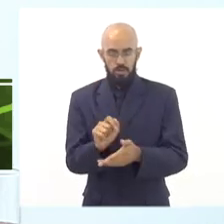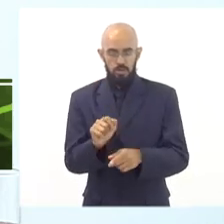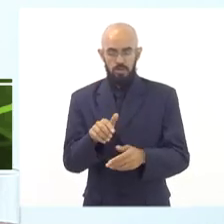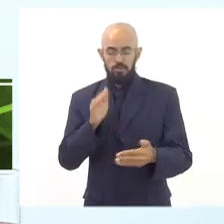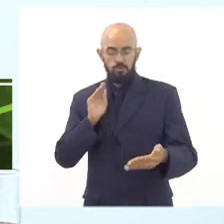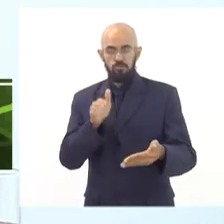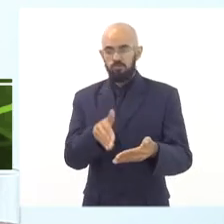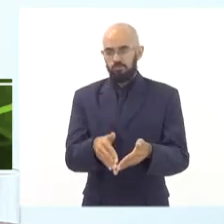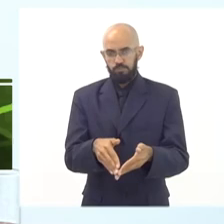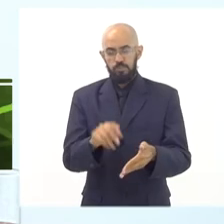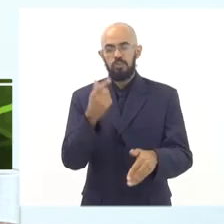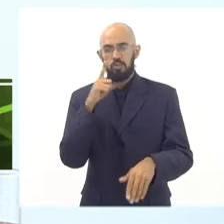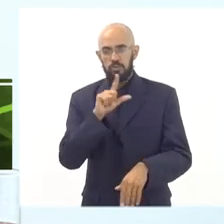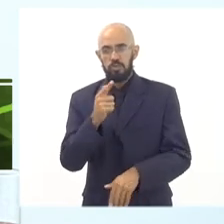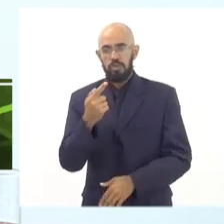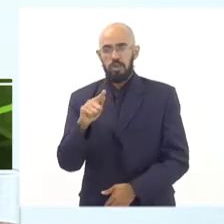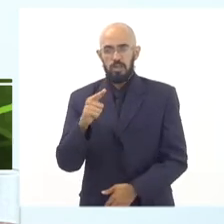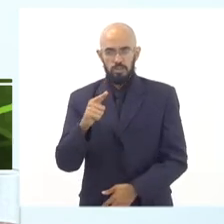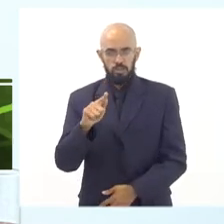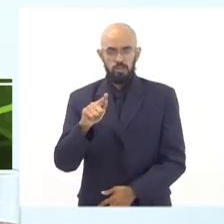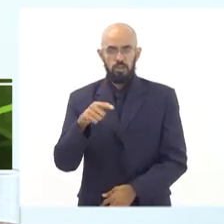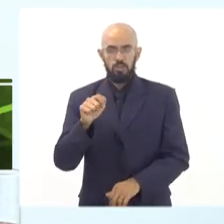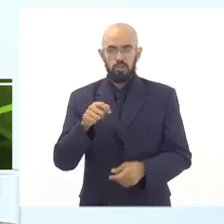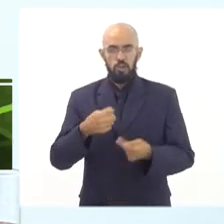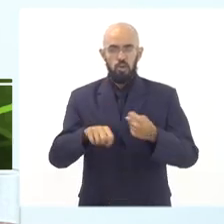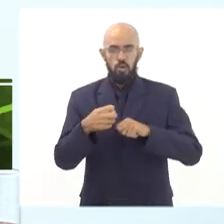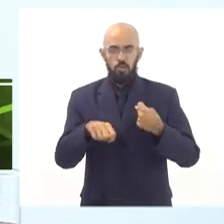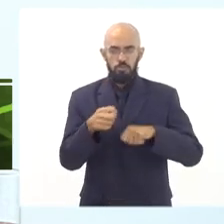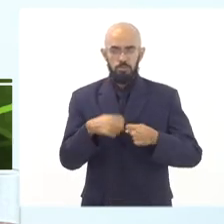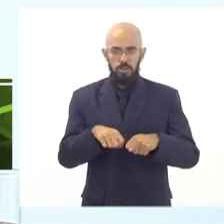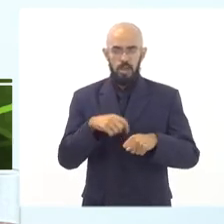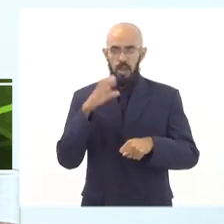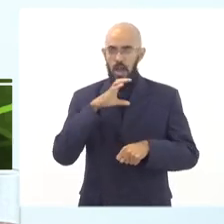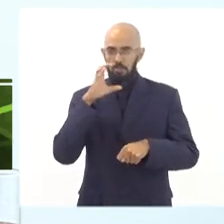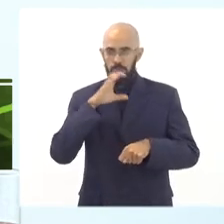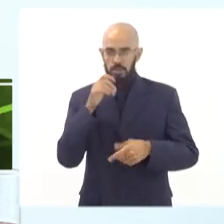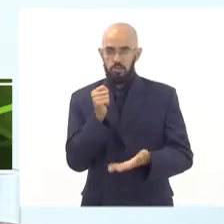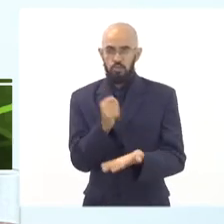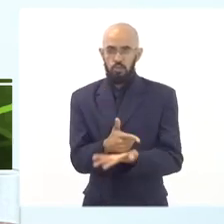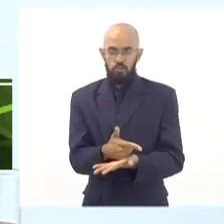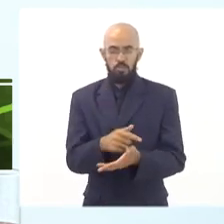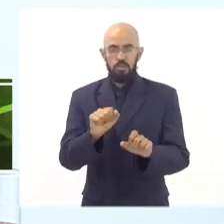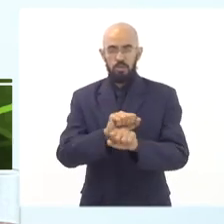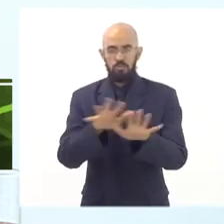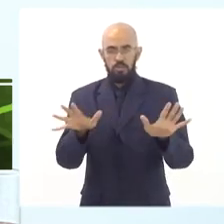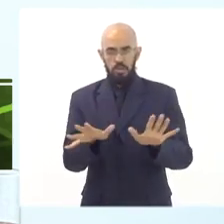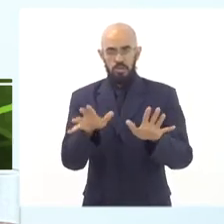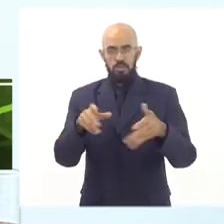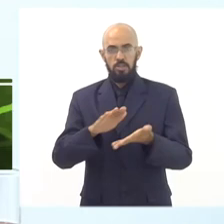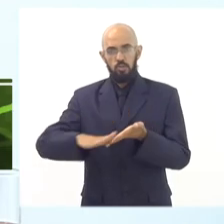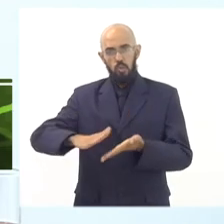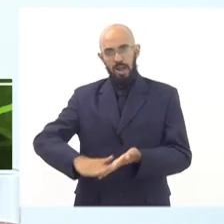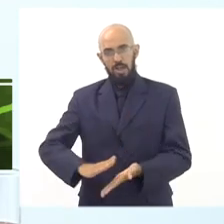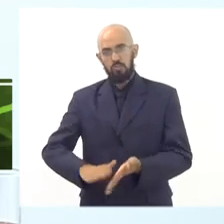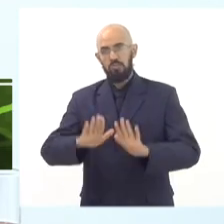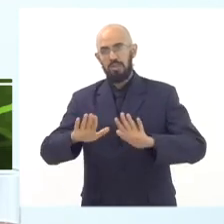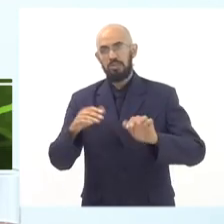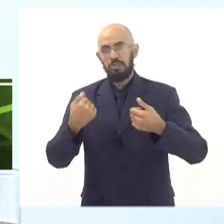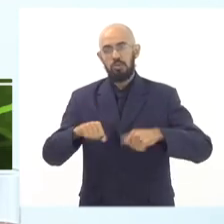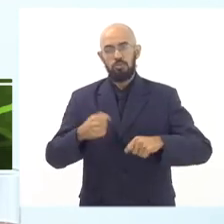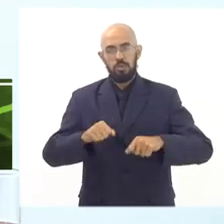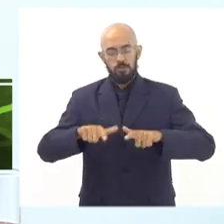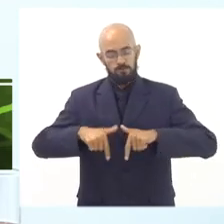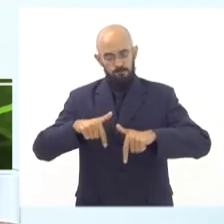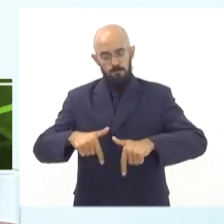possa garantir economicidade, eficiência e transparência no gasto público. Mas a gente precisa enfrentar quando